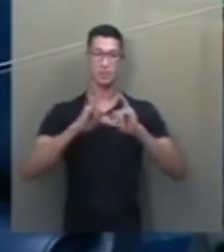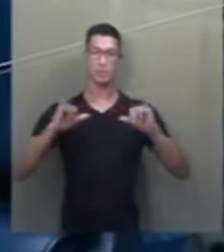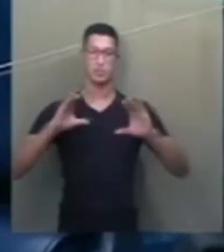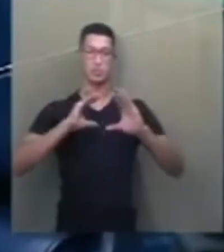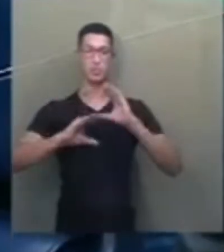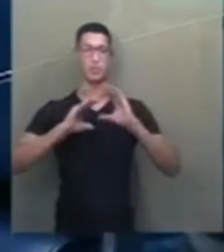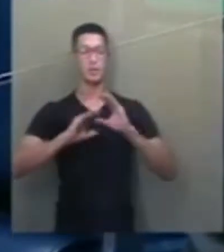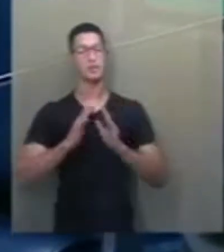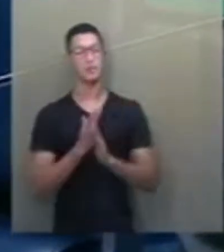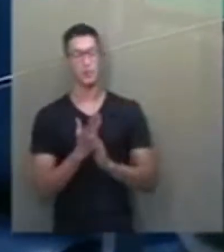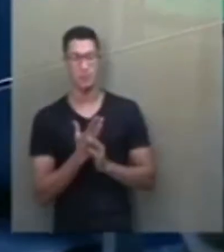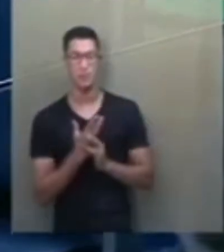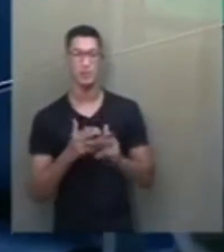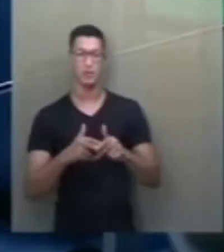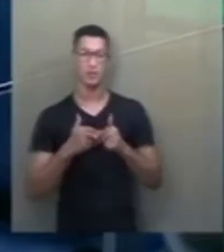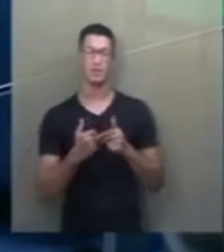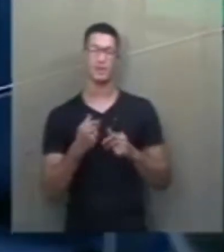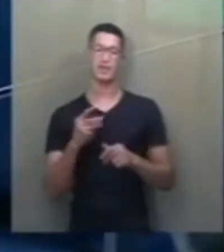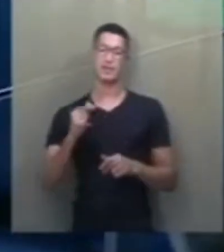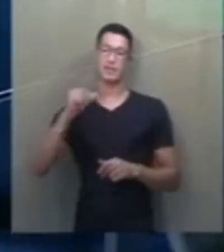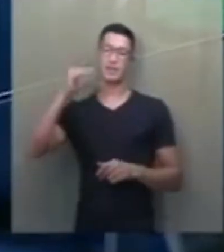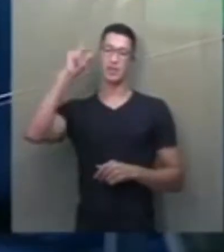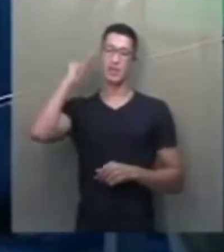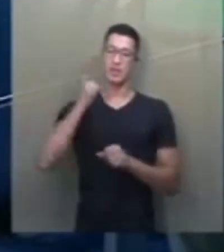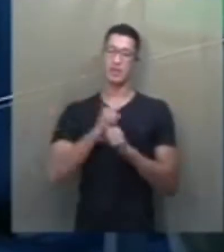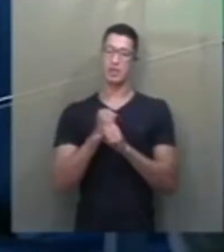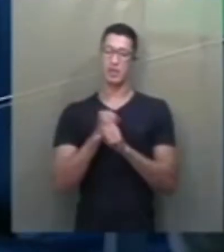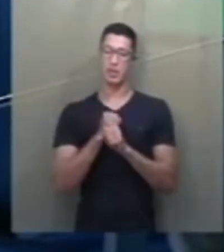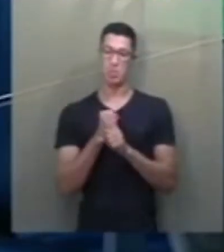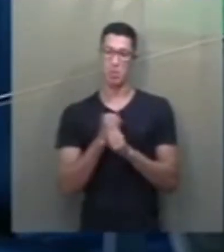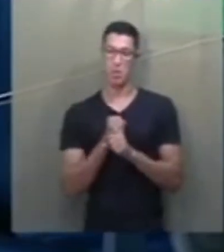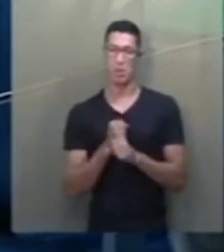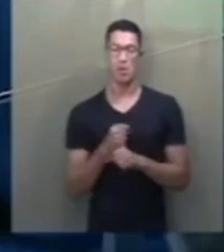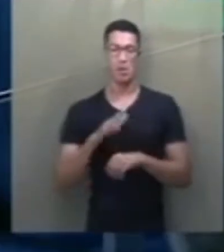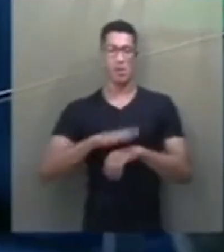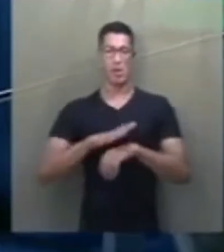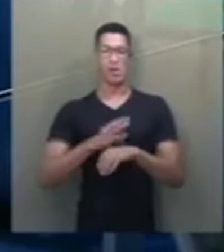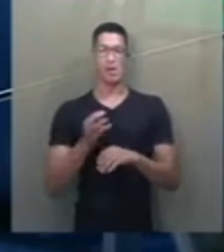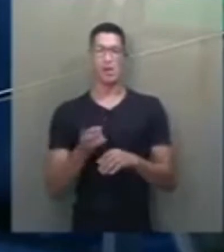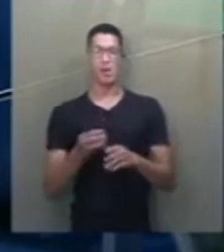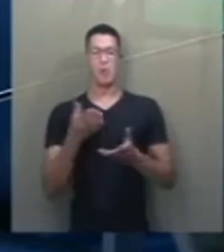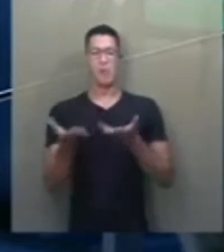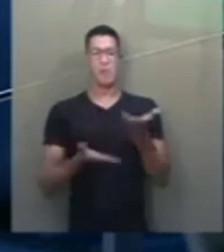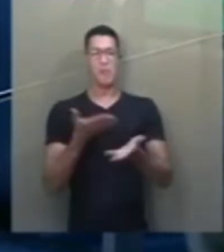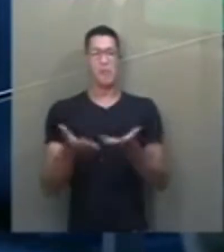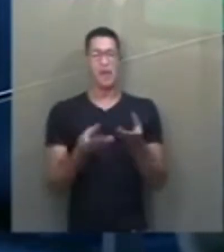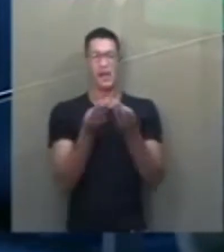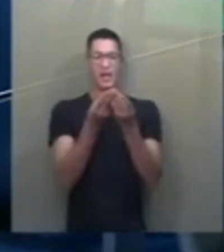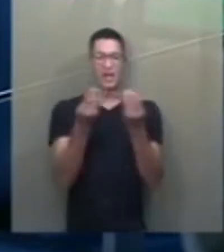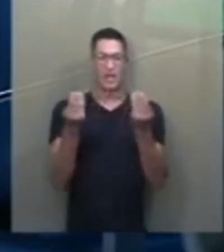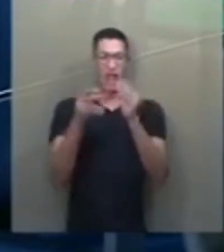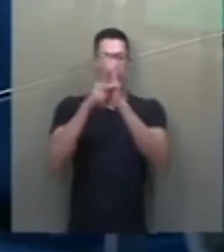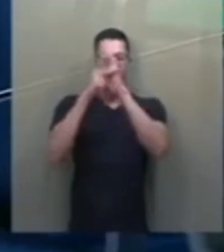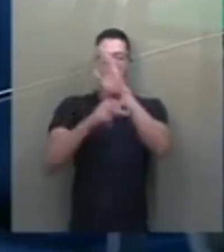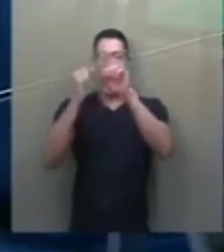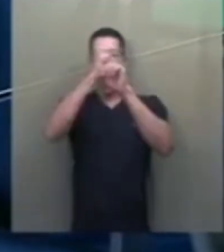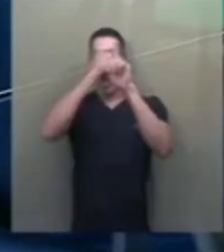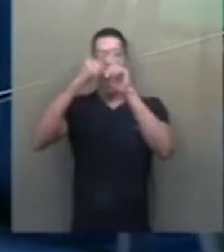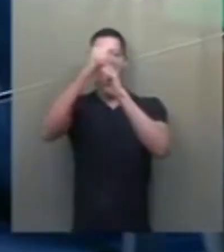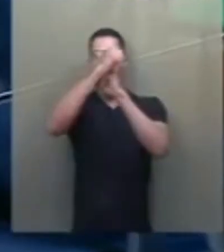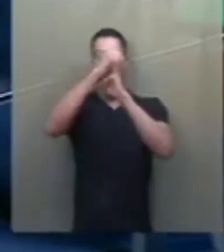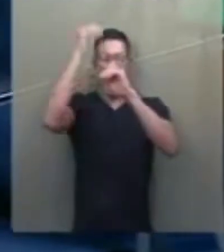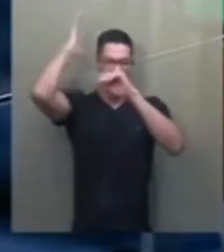comunicação, por tanto tempo, por tantos anos, prestando um serviço de qualidade à sociedade